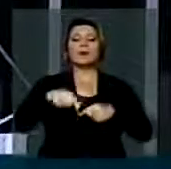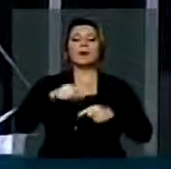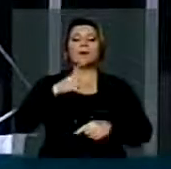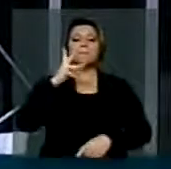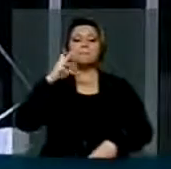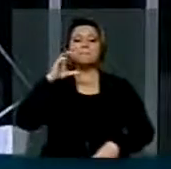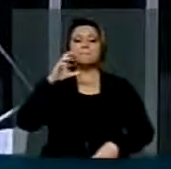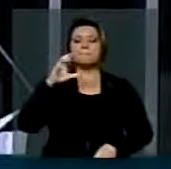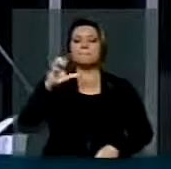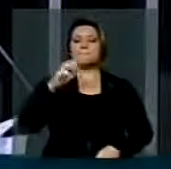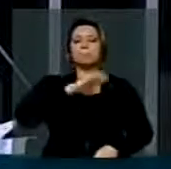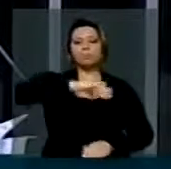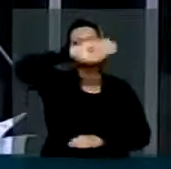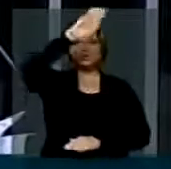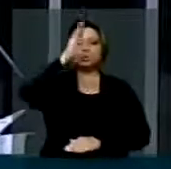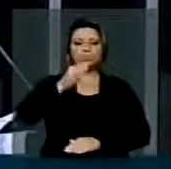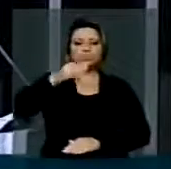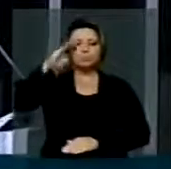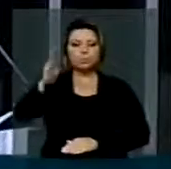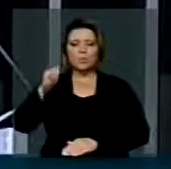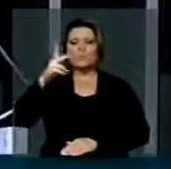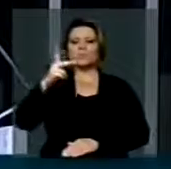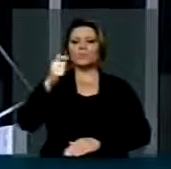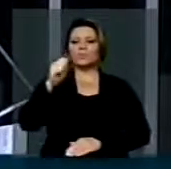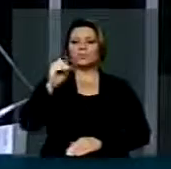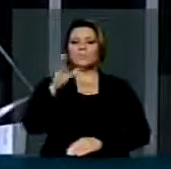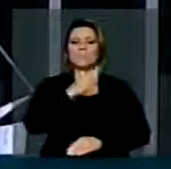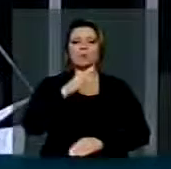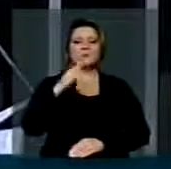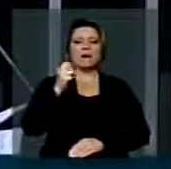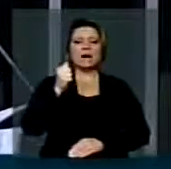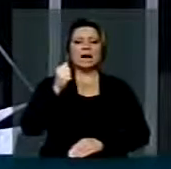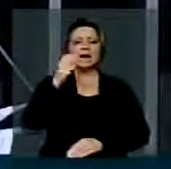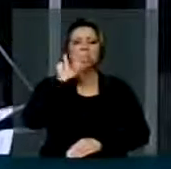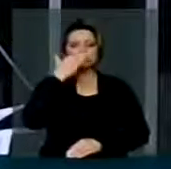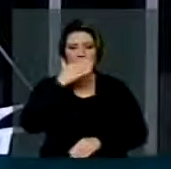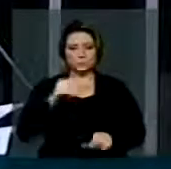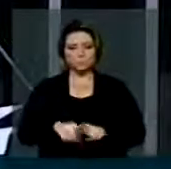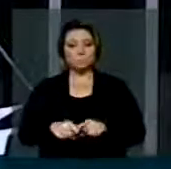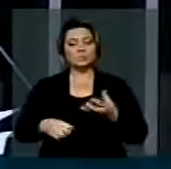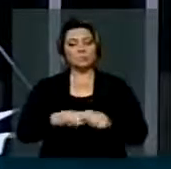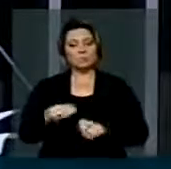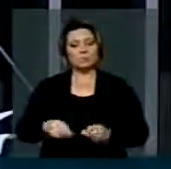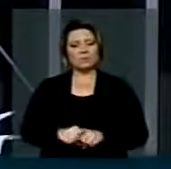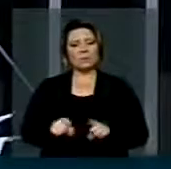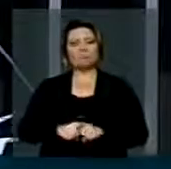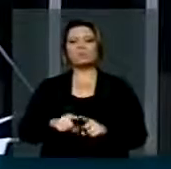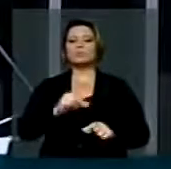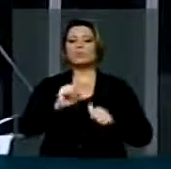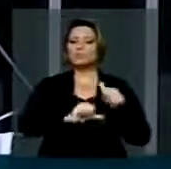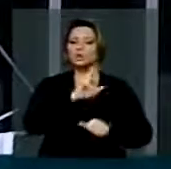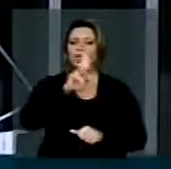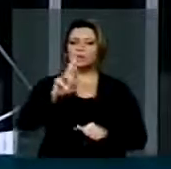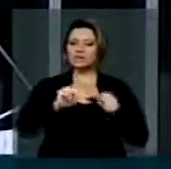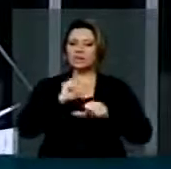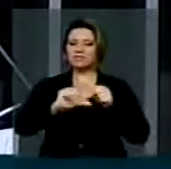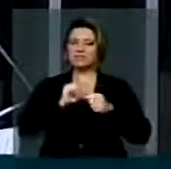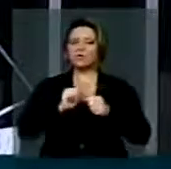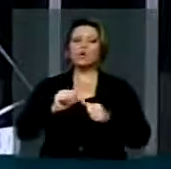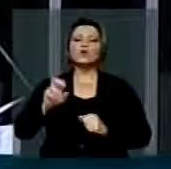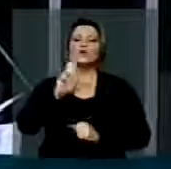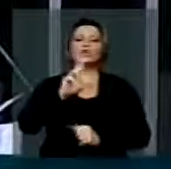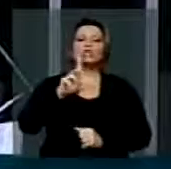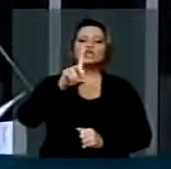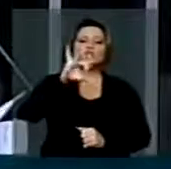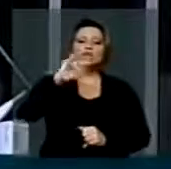passado, ele mudou de nome por um dia para lembrar o Dia Mundial do Diabetes.